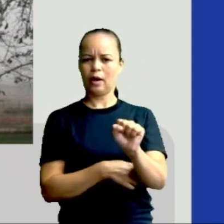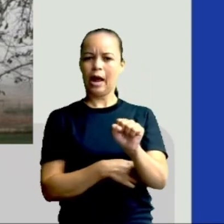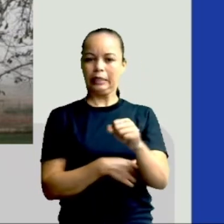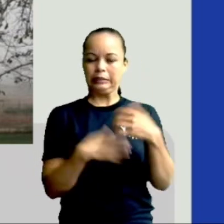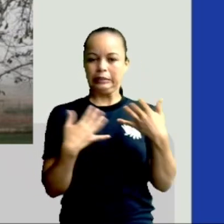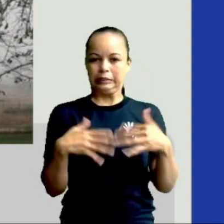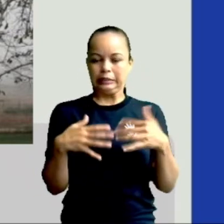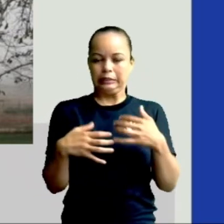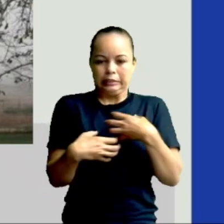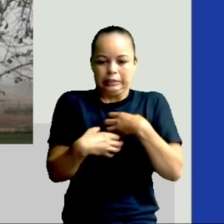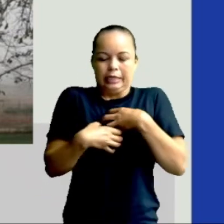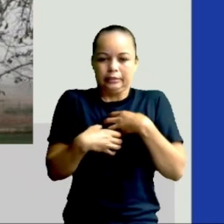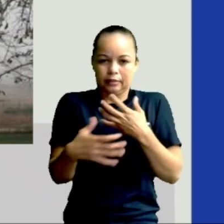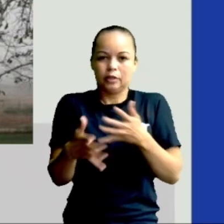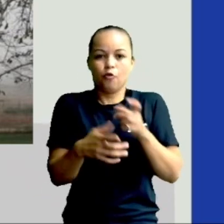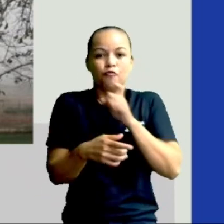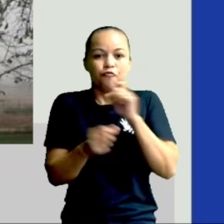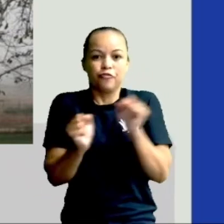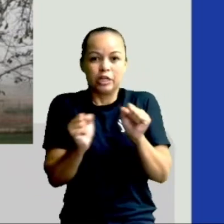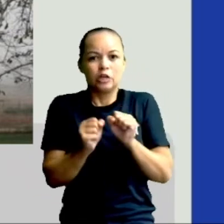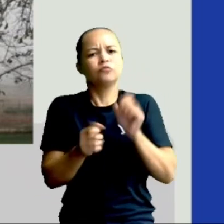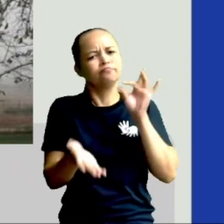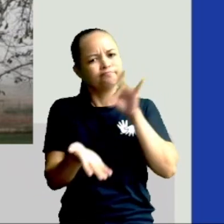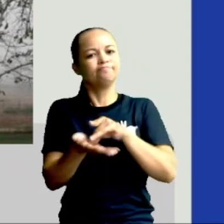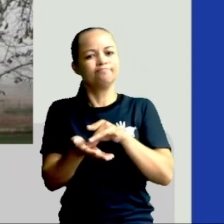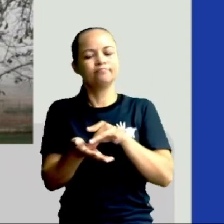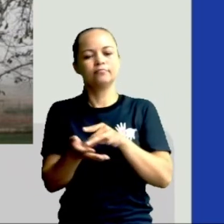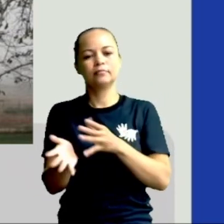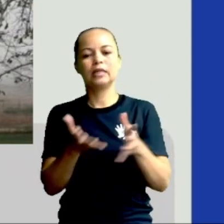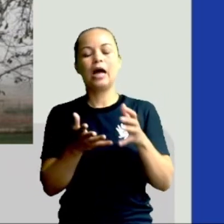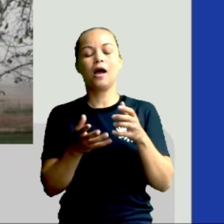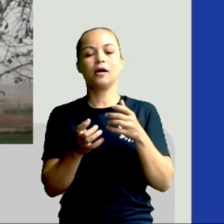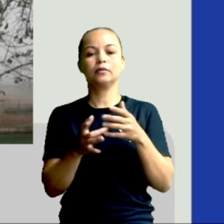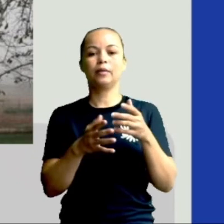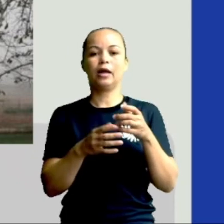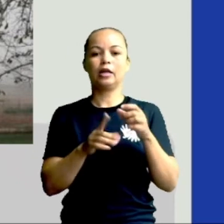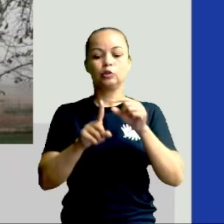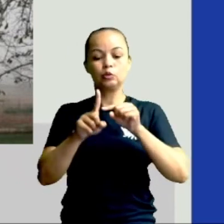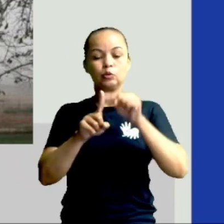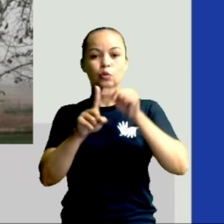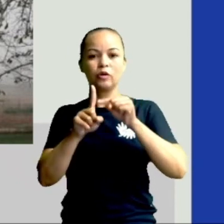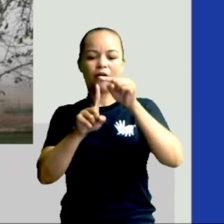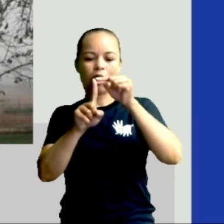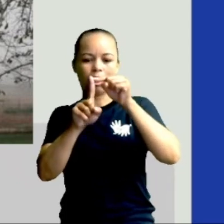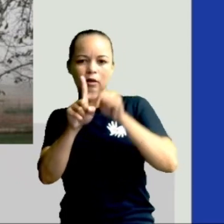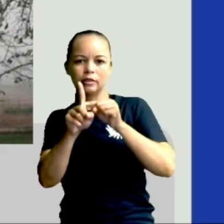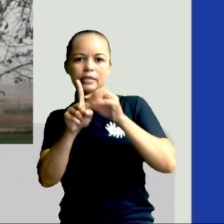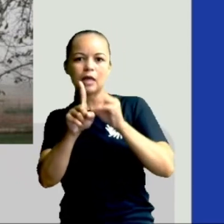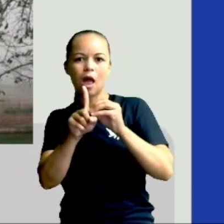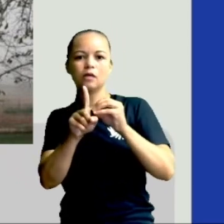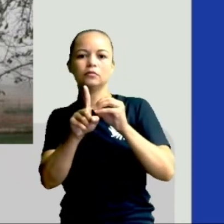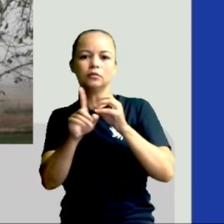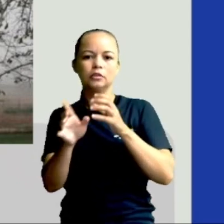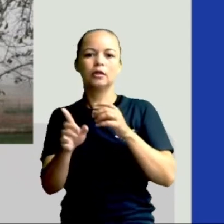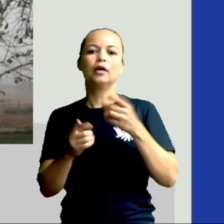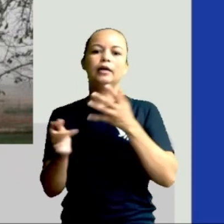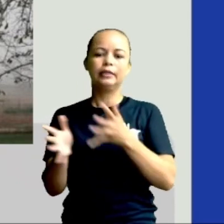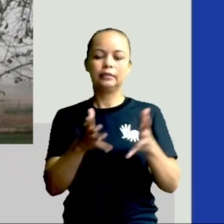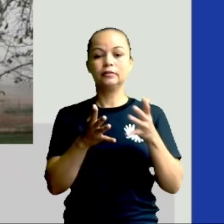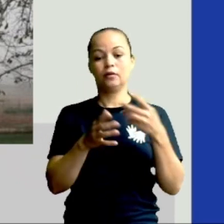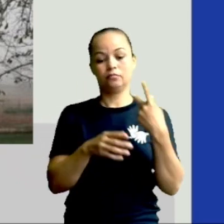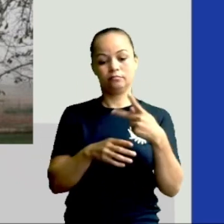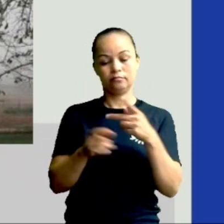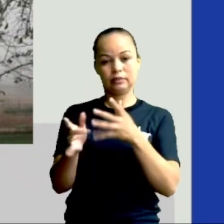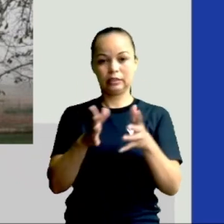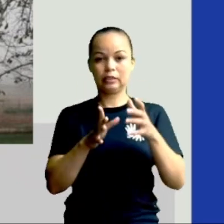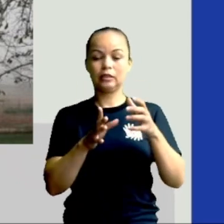bastante o inverno, porque realmente fica bem frio. As temperaturas chegam a ficar negativas. Isso ocorre porque essa região está